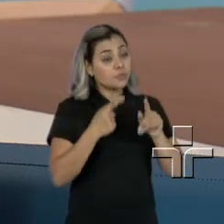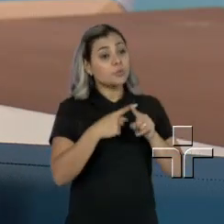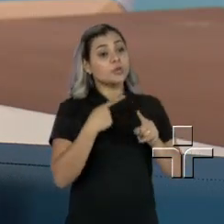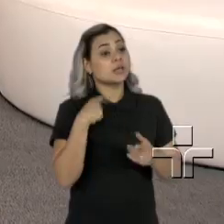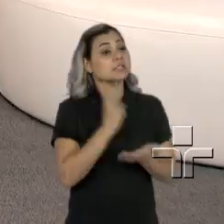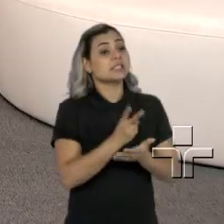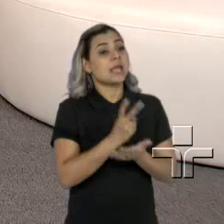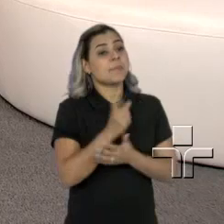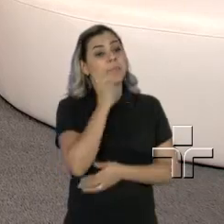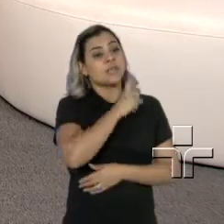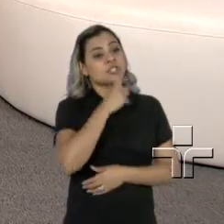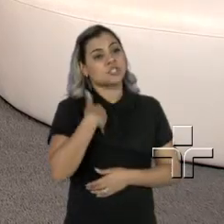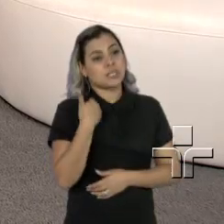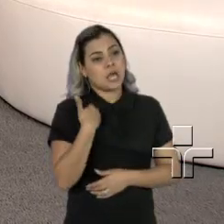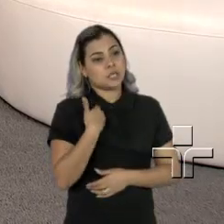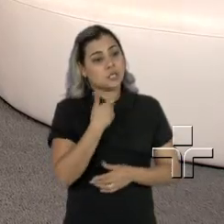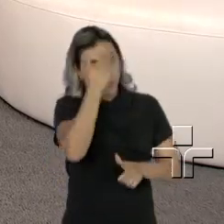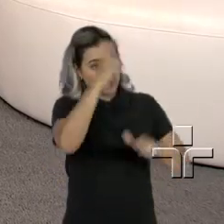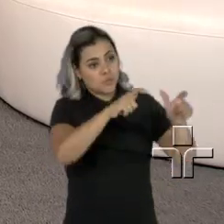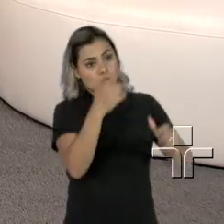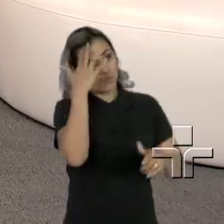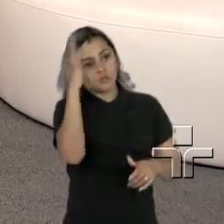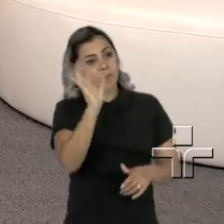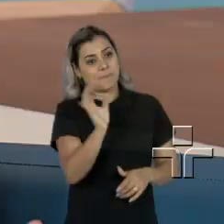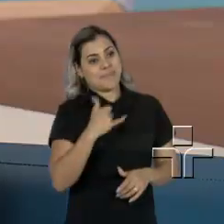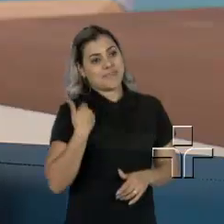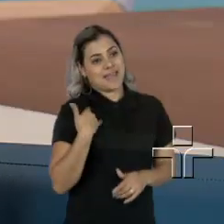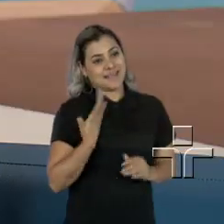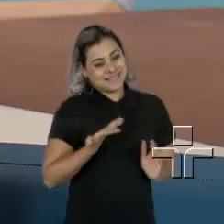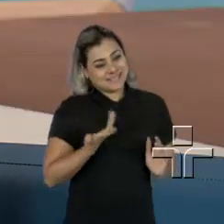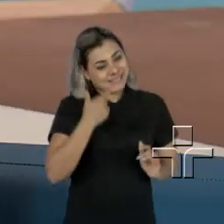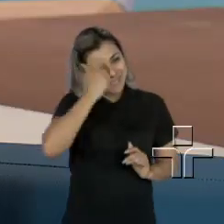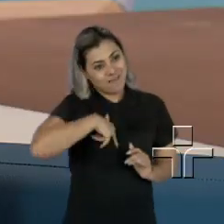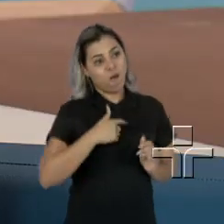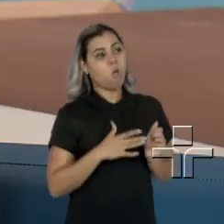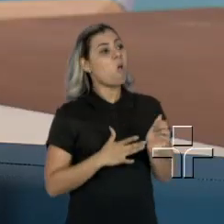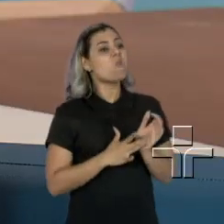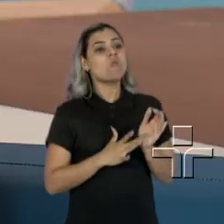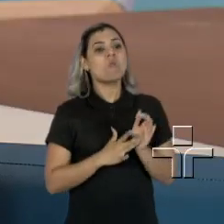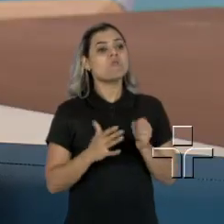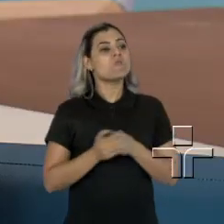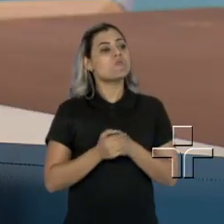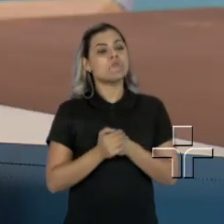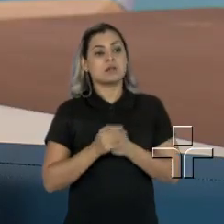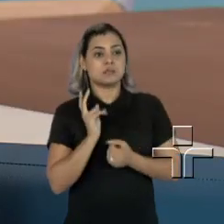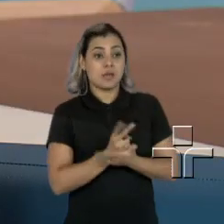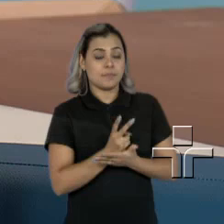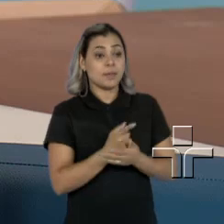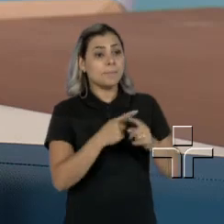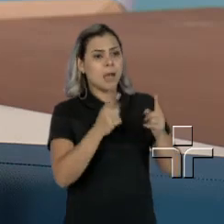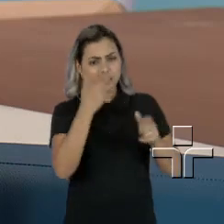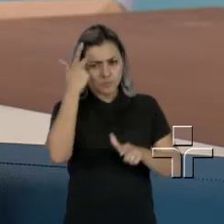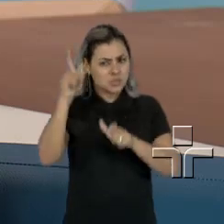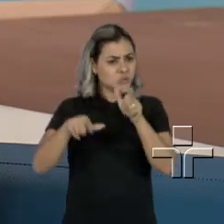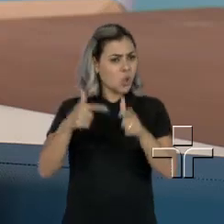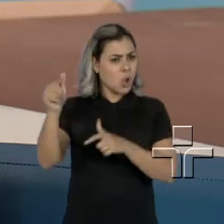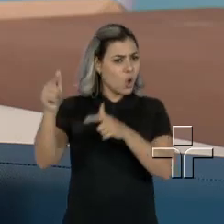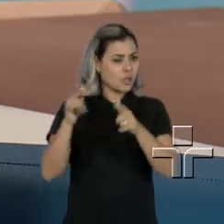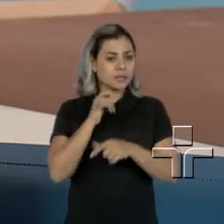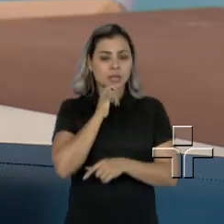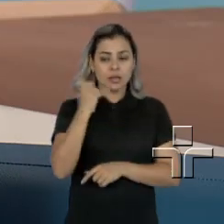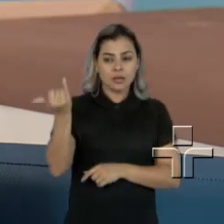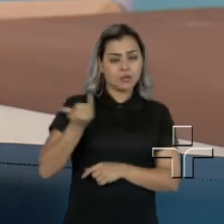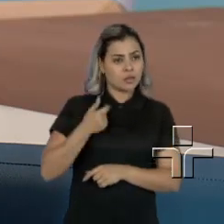sempre mentia, mas depois eu recebi alguns comentários, tipo,